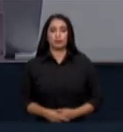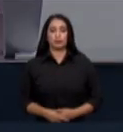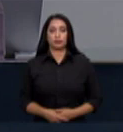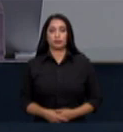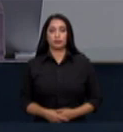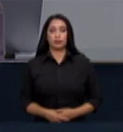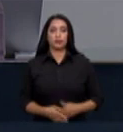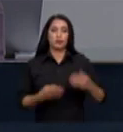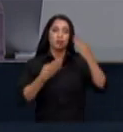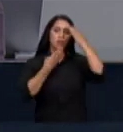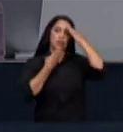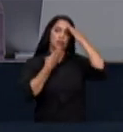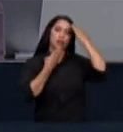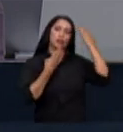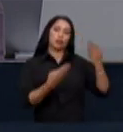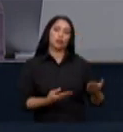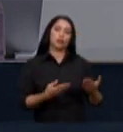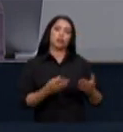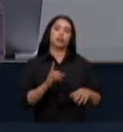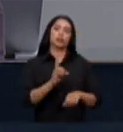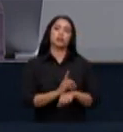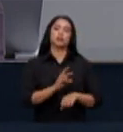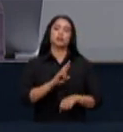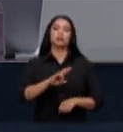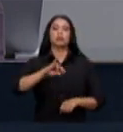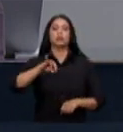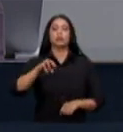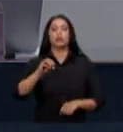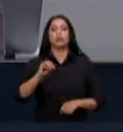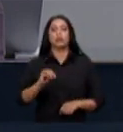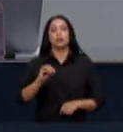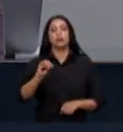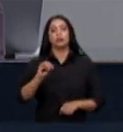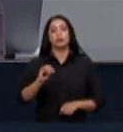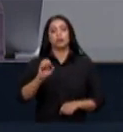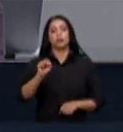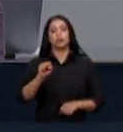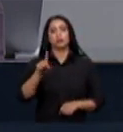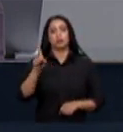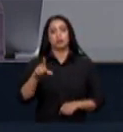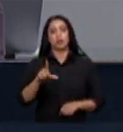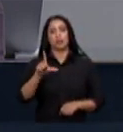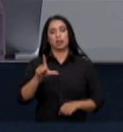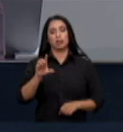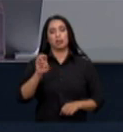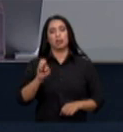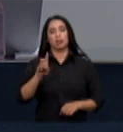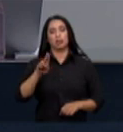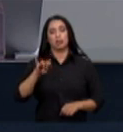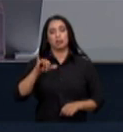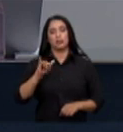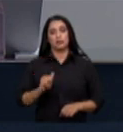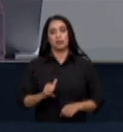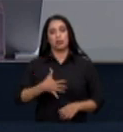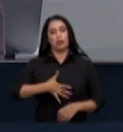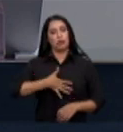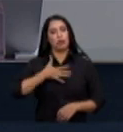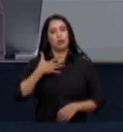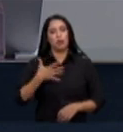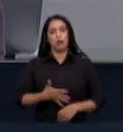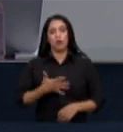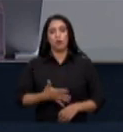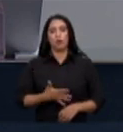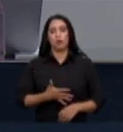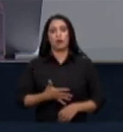muitíssimo obrigado doutor José Levi Amaral e tal como doutor Juliano honra o Ministério Público